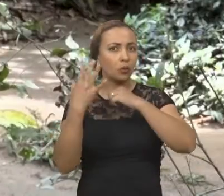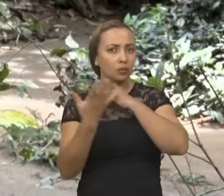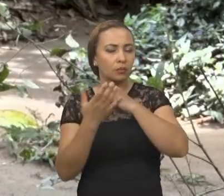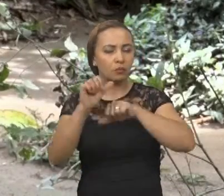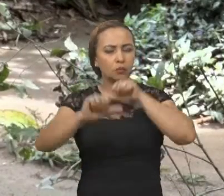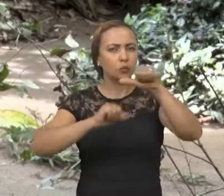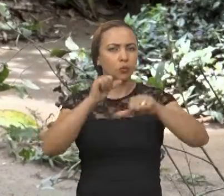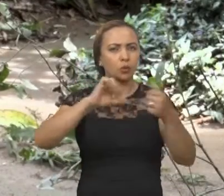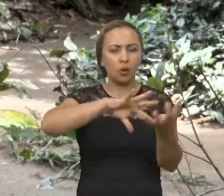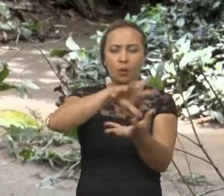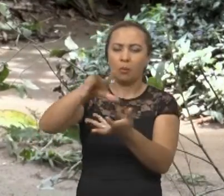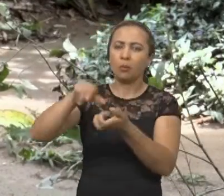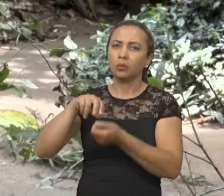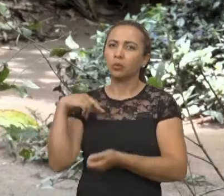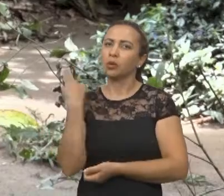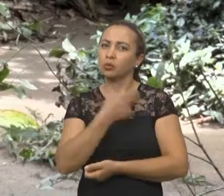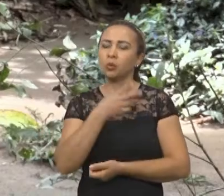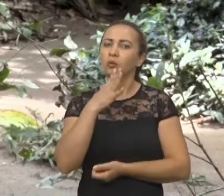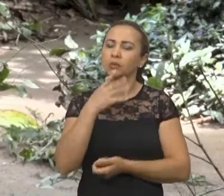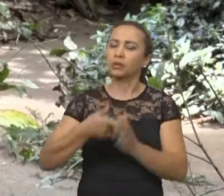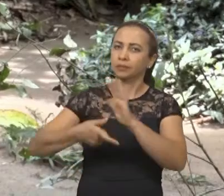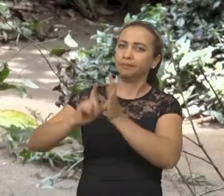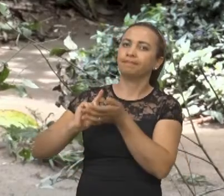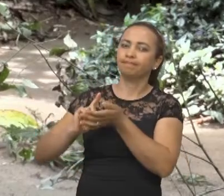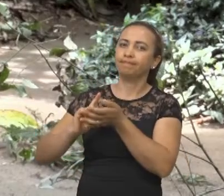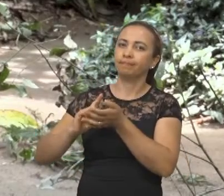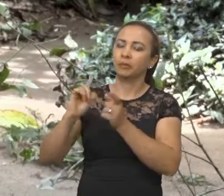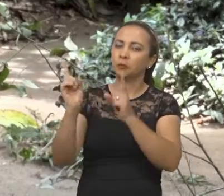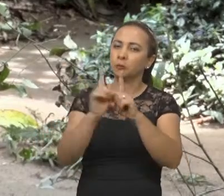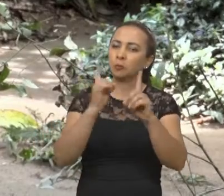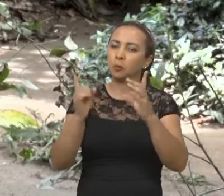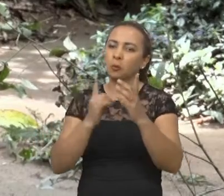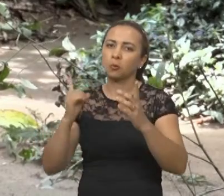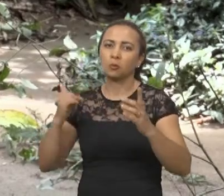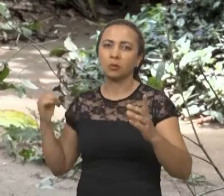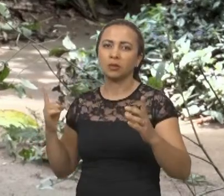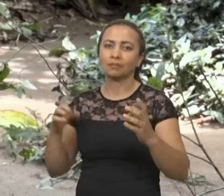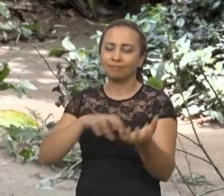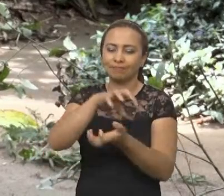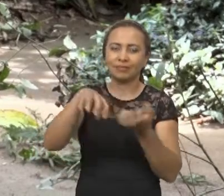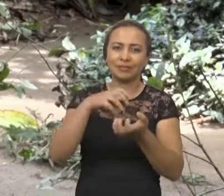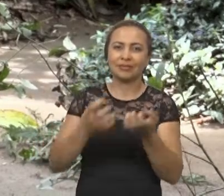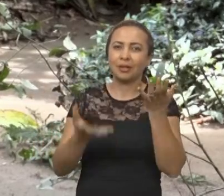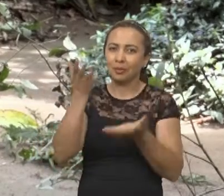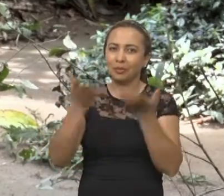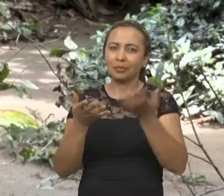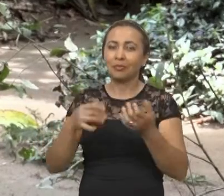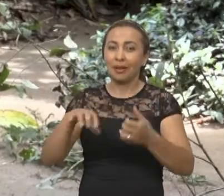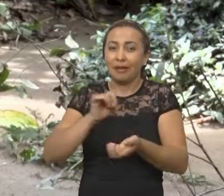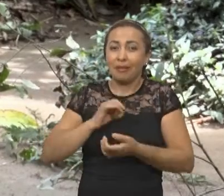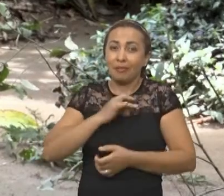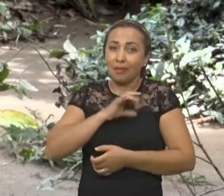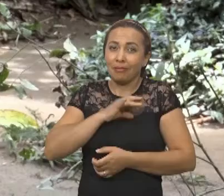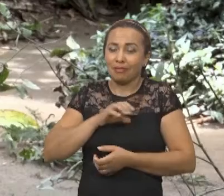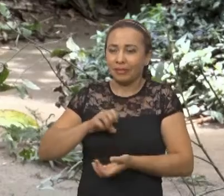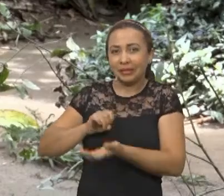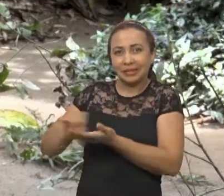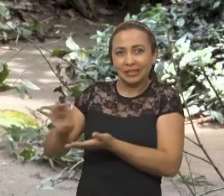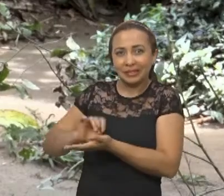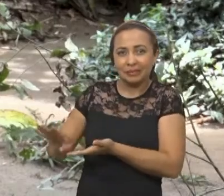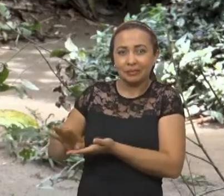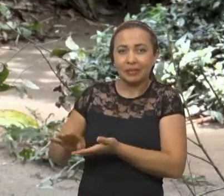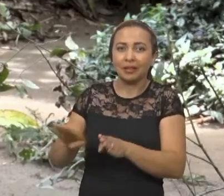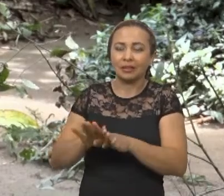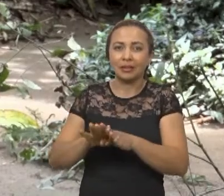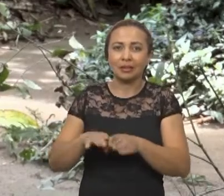A Universidade Federal da mudou o mundo que nós conhecíamos. Isolamento, crise econômica, o medo do desemprego e a própria